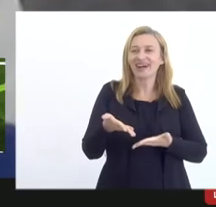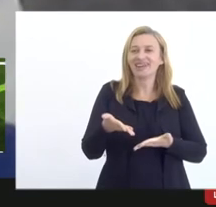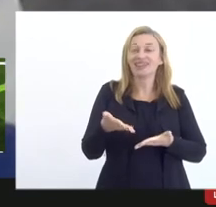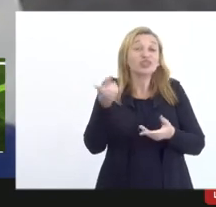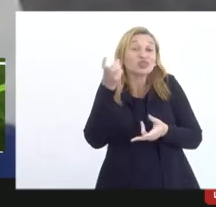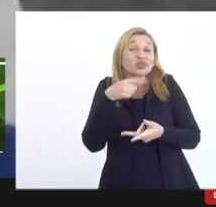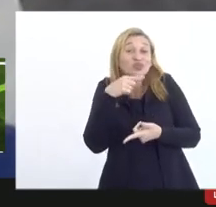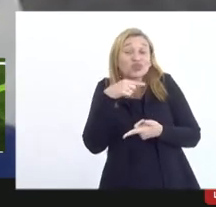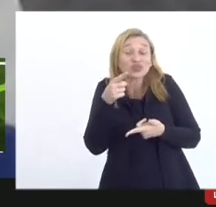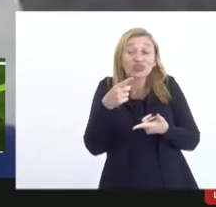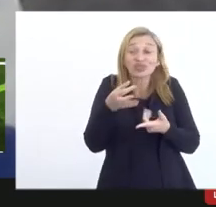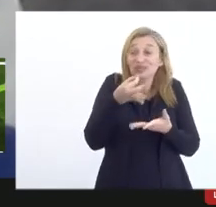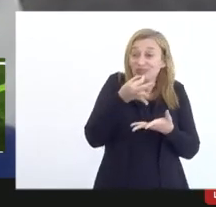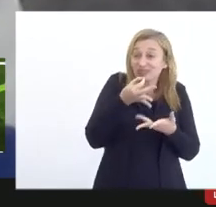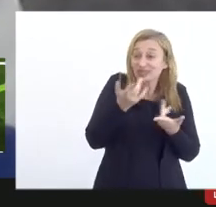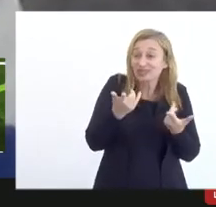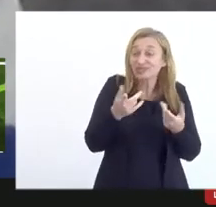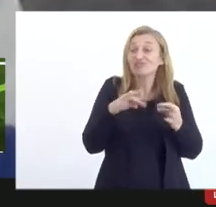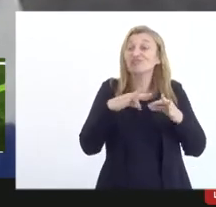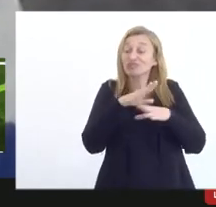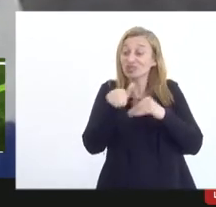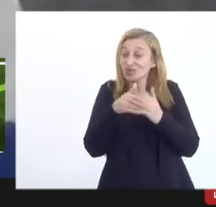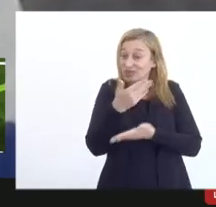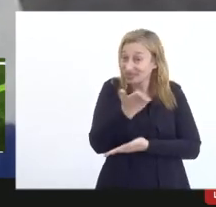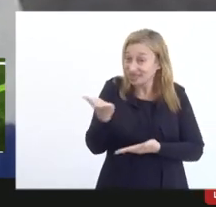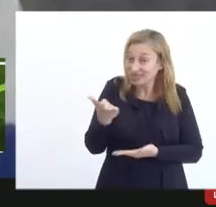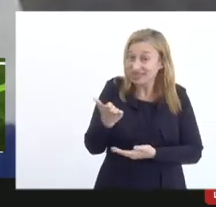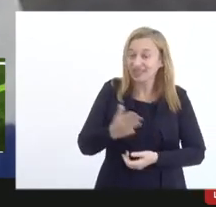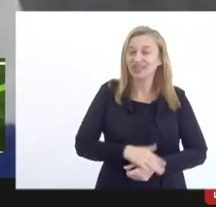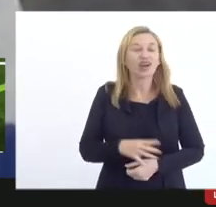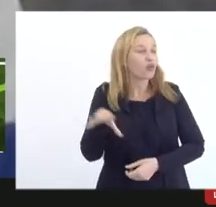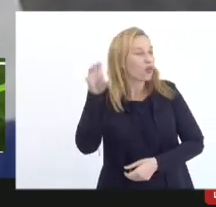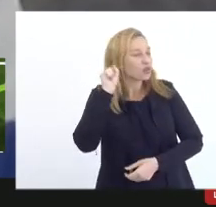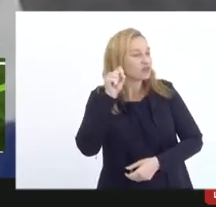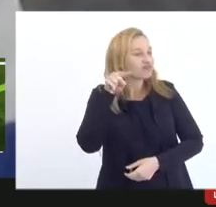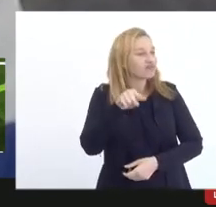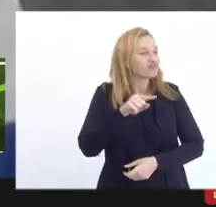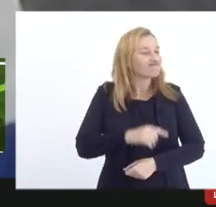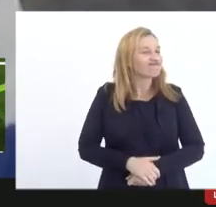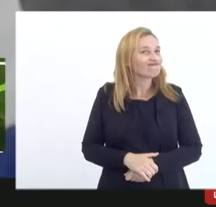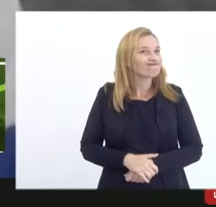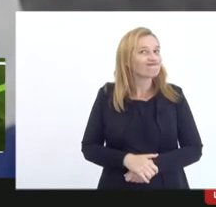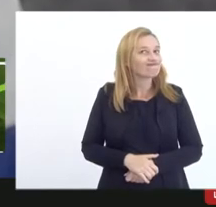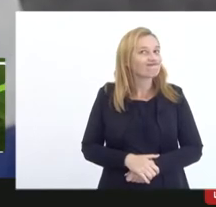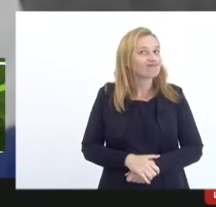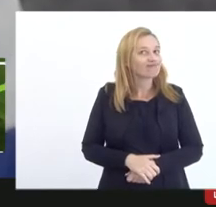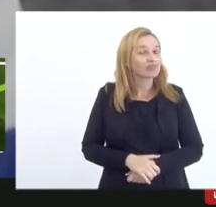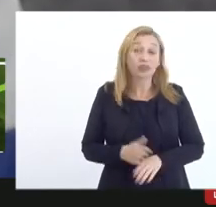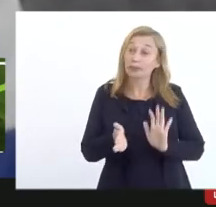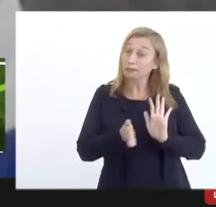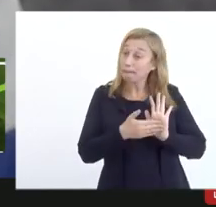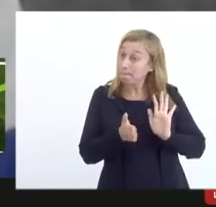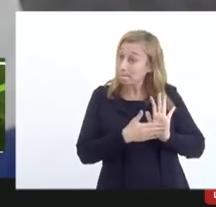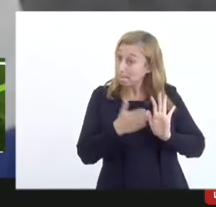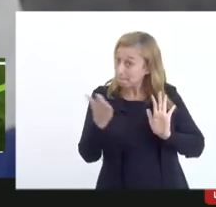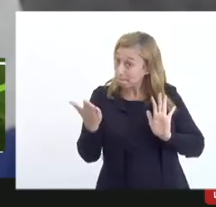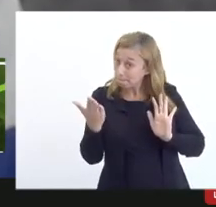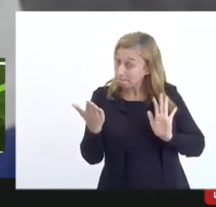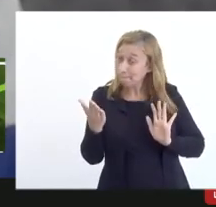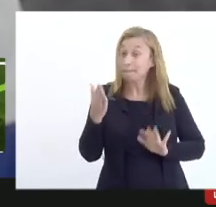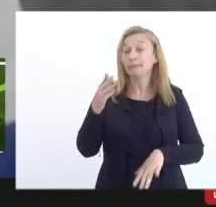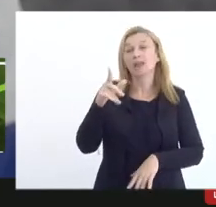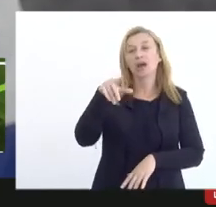dúvidas sugestões com todos vocês estava aqui ouvindo uma proposta lida pela